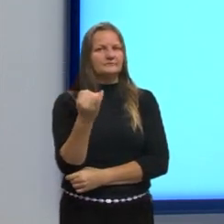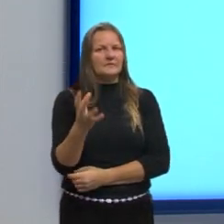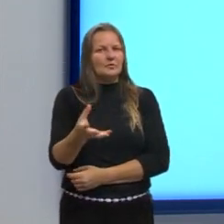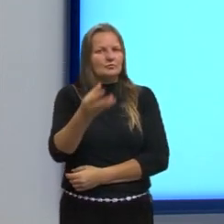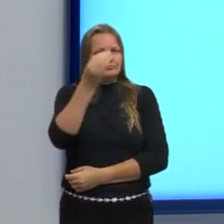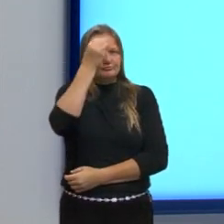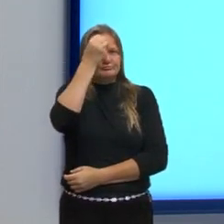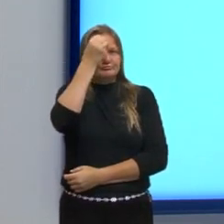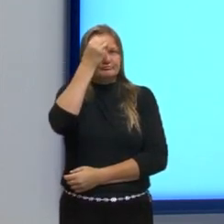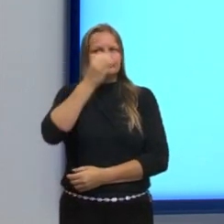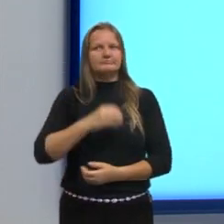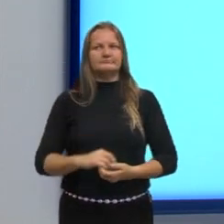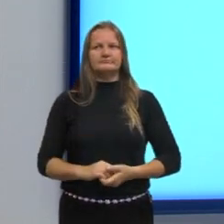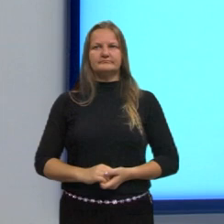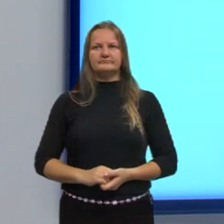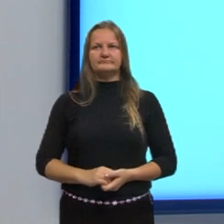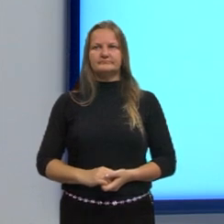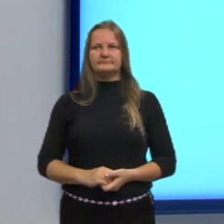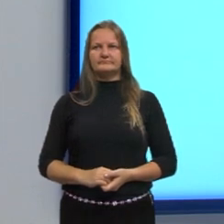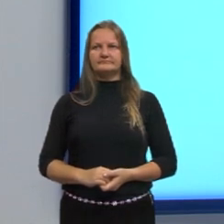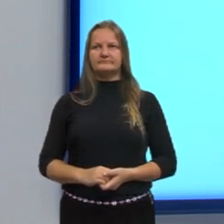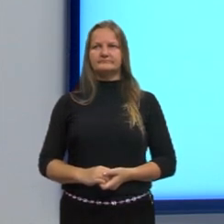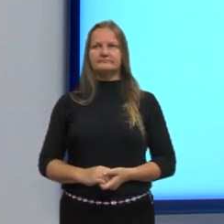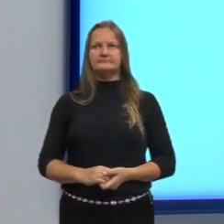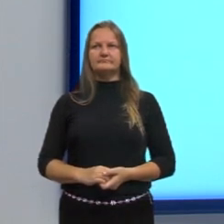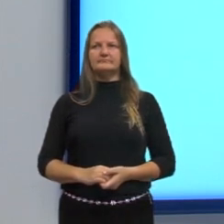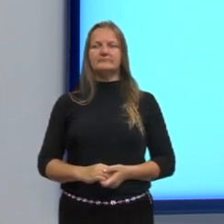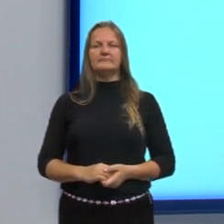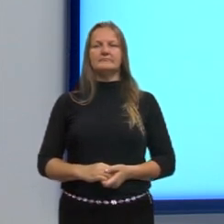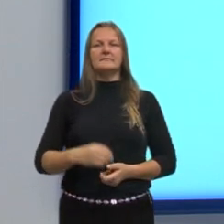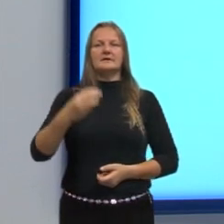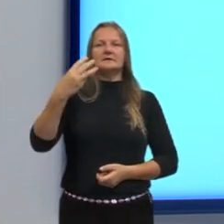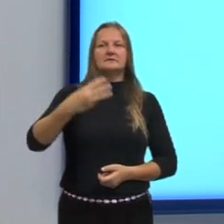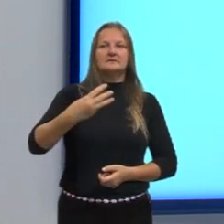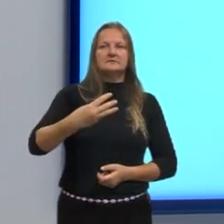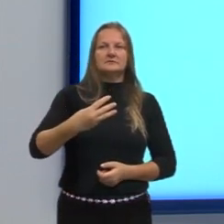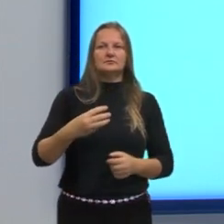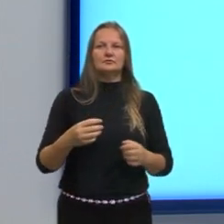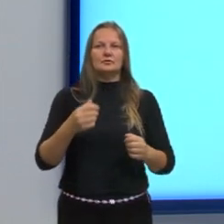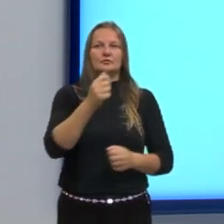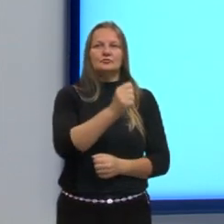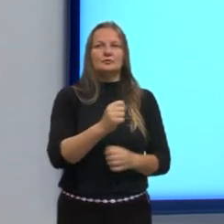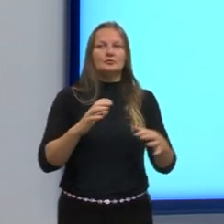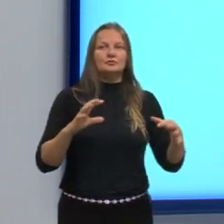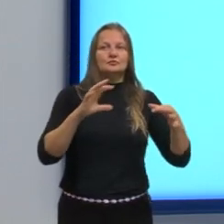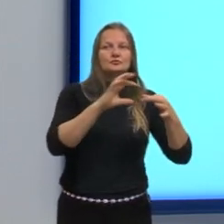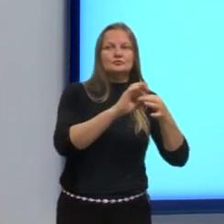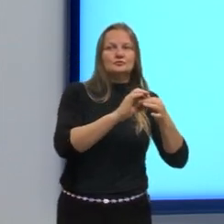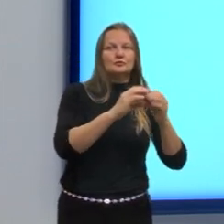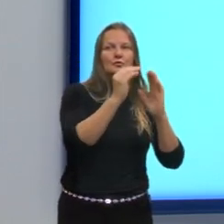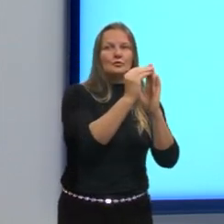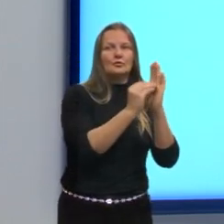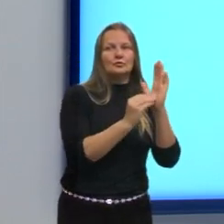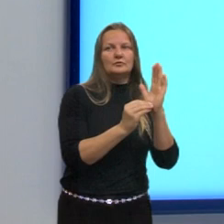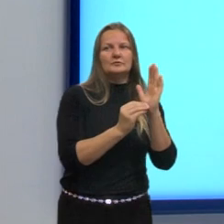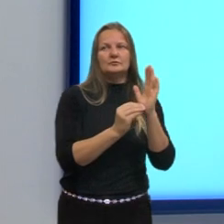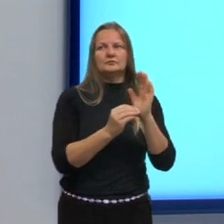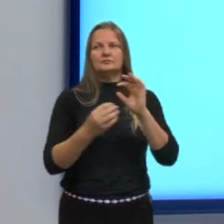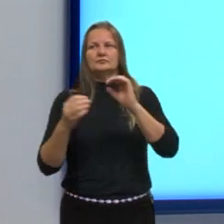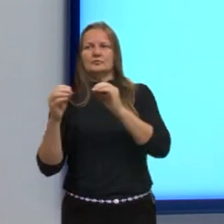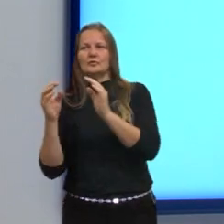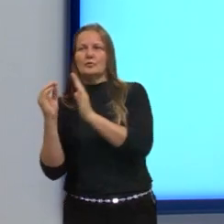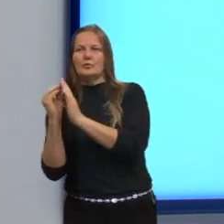mente de vocês também. A terceira coisa, associações entre os conteúdos.